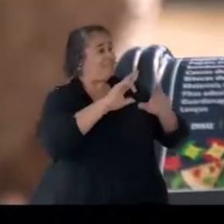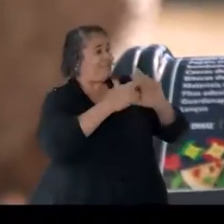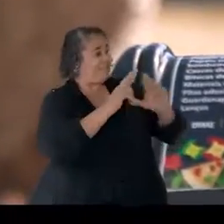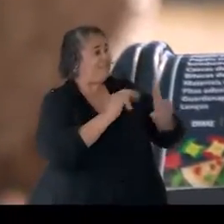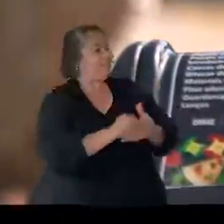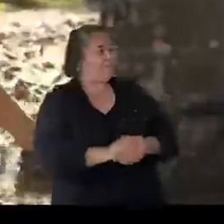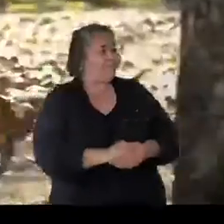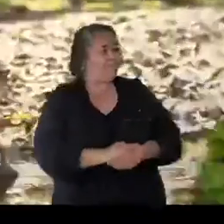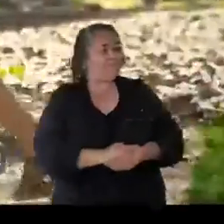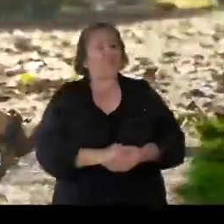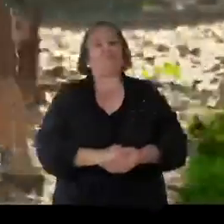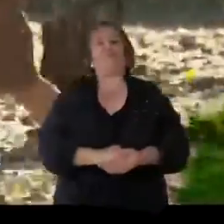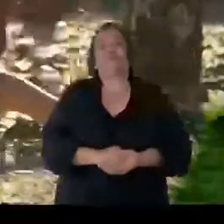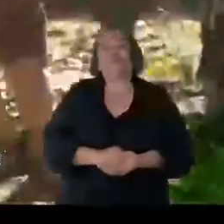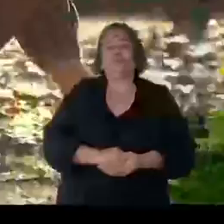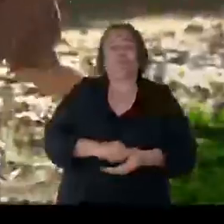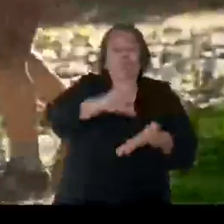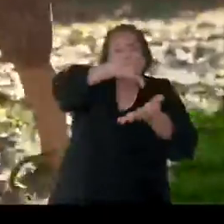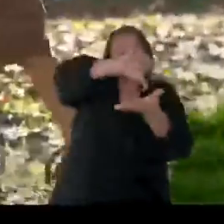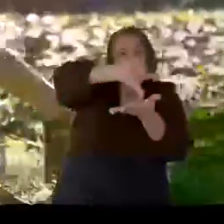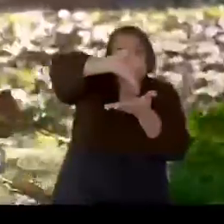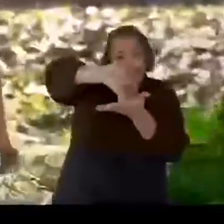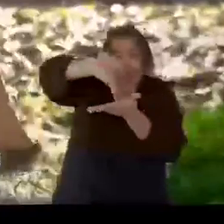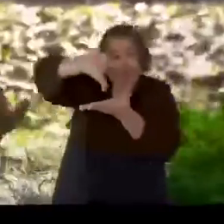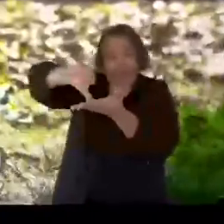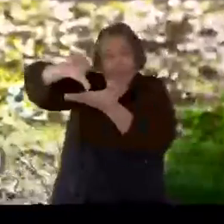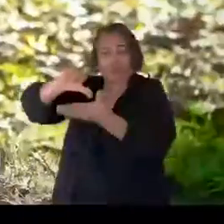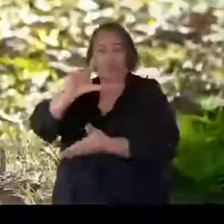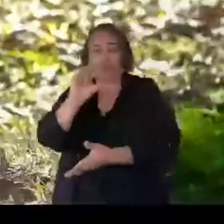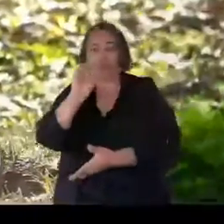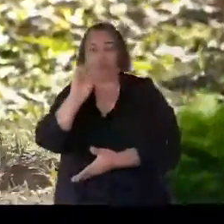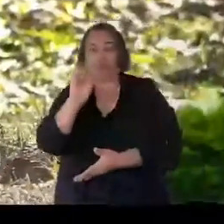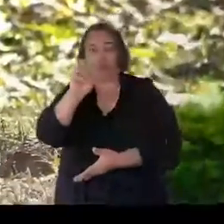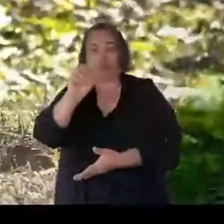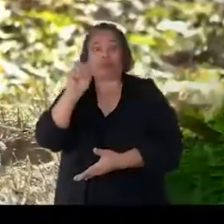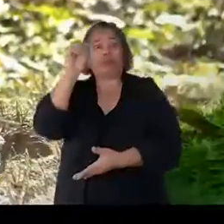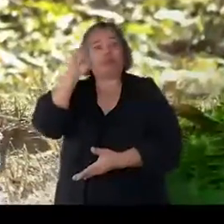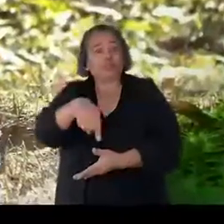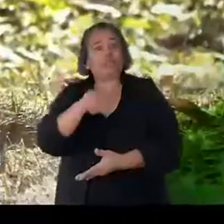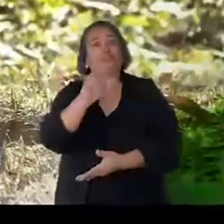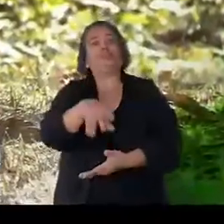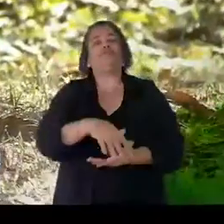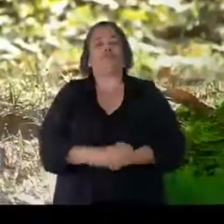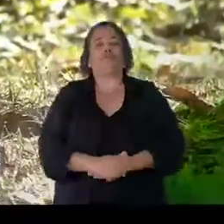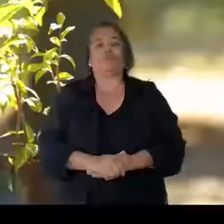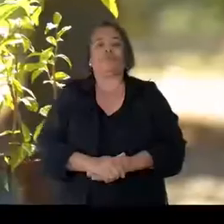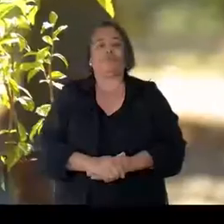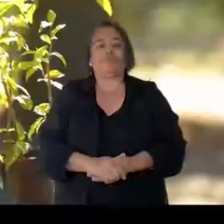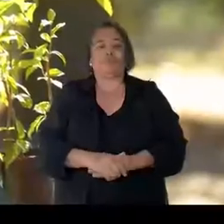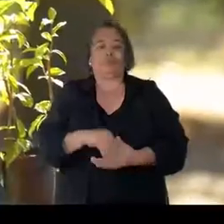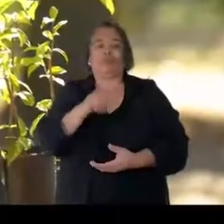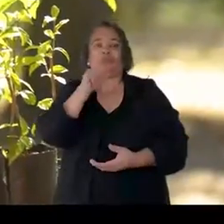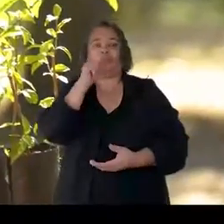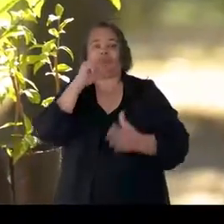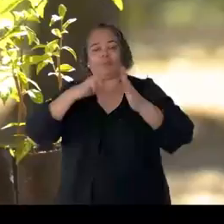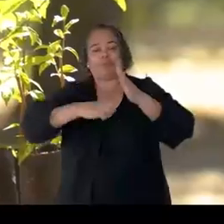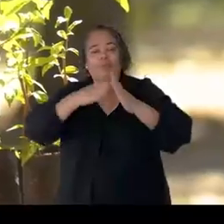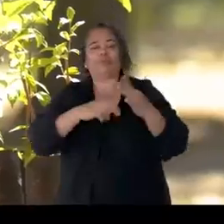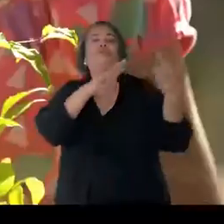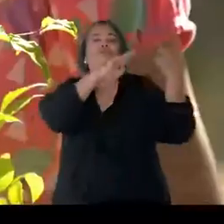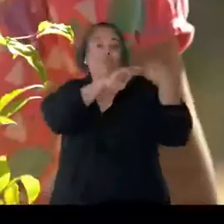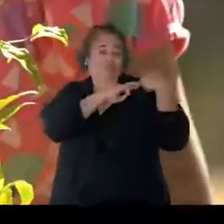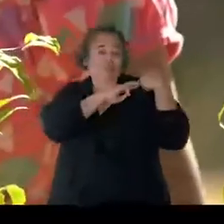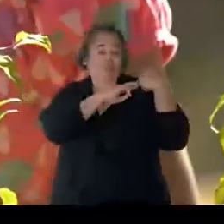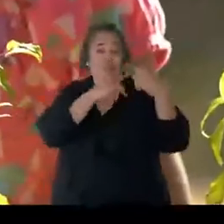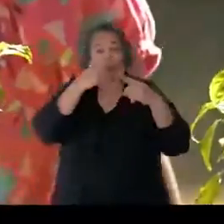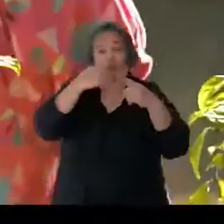separar. Tem ecopontes por toda a cidade, pra jogar lixo no lugar certo. E o DMAI dá o exemplo.